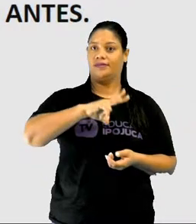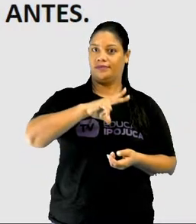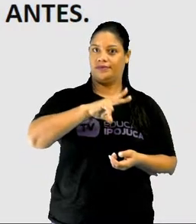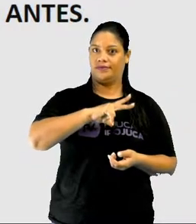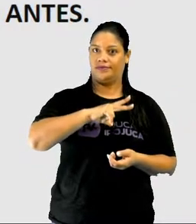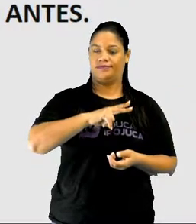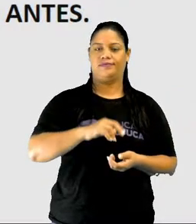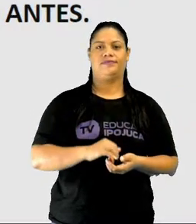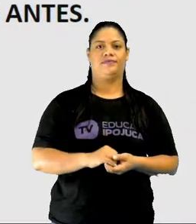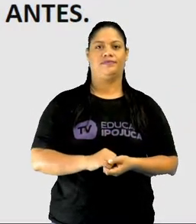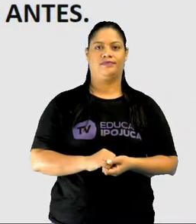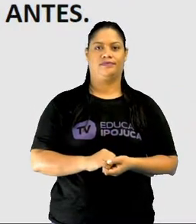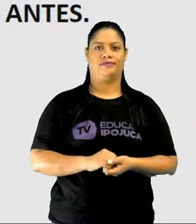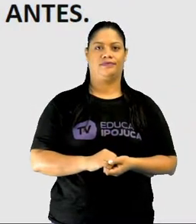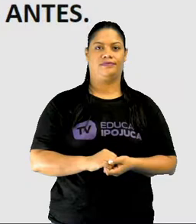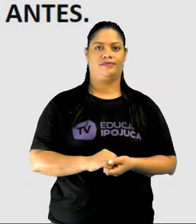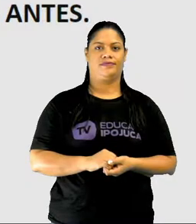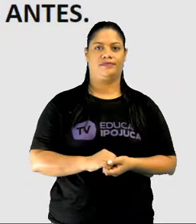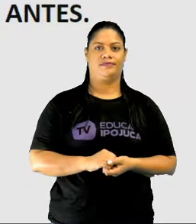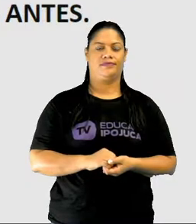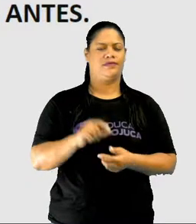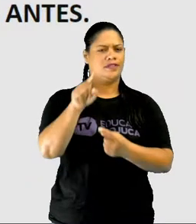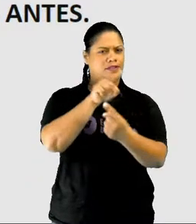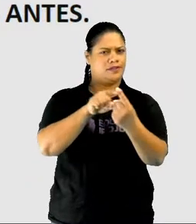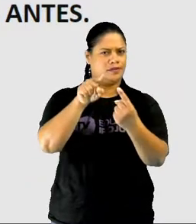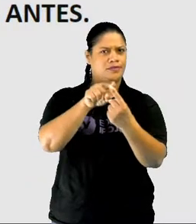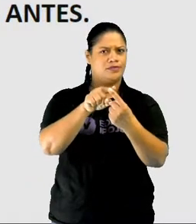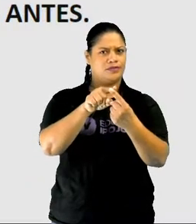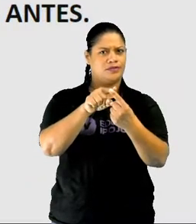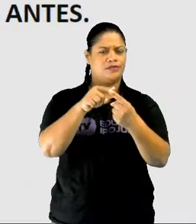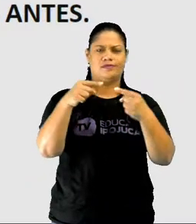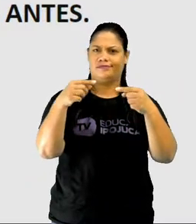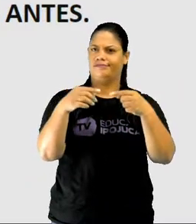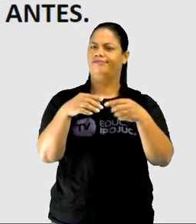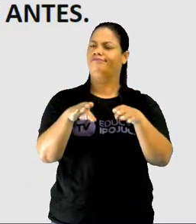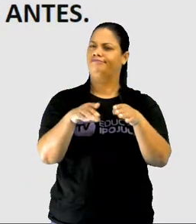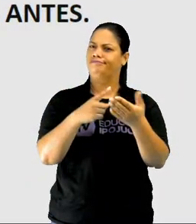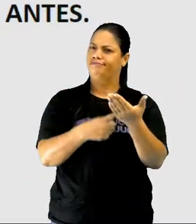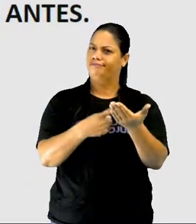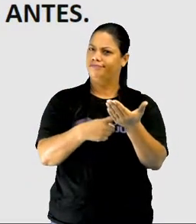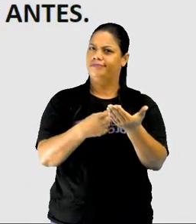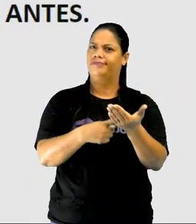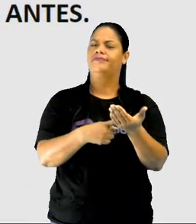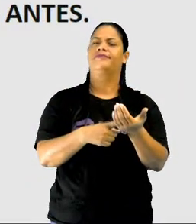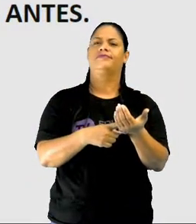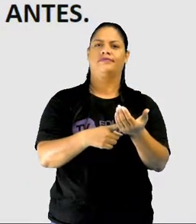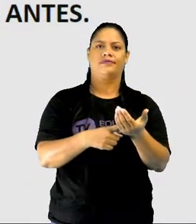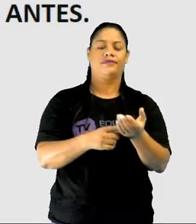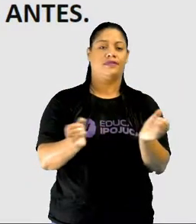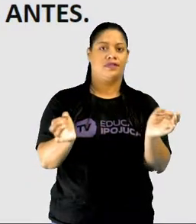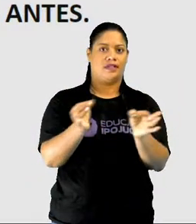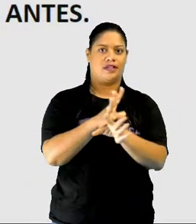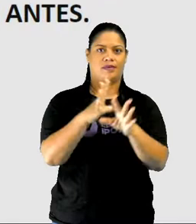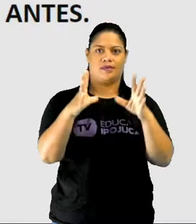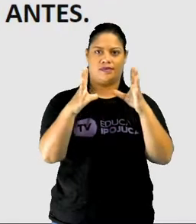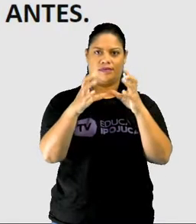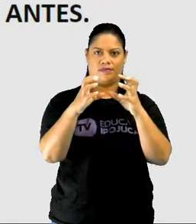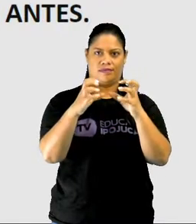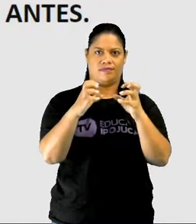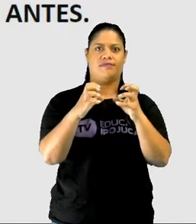Portugal. O objetivo desse acordo era acabar com as disputas de território